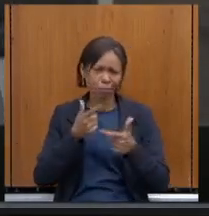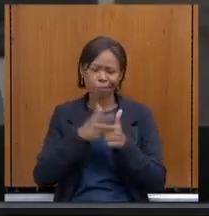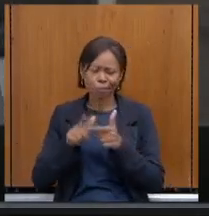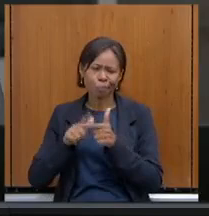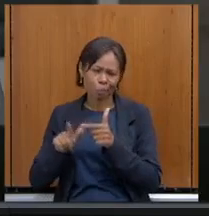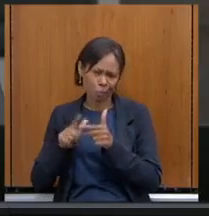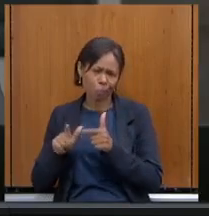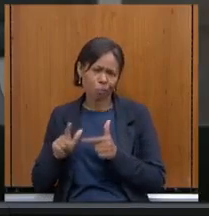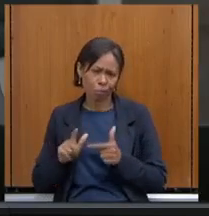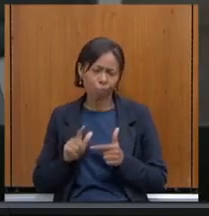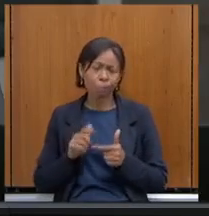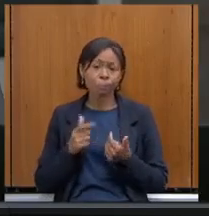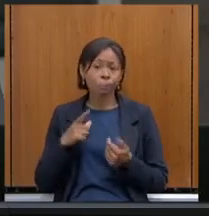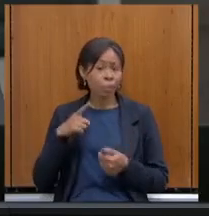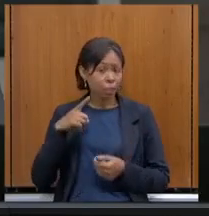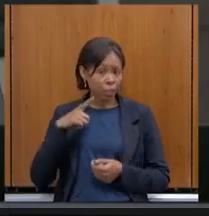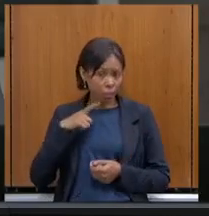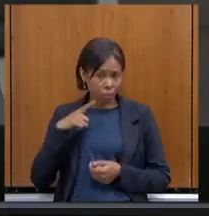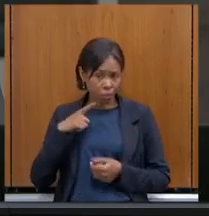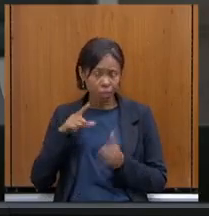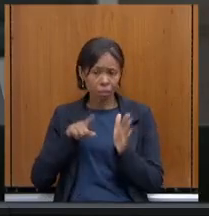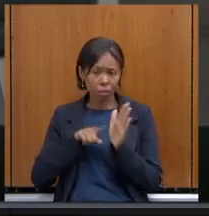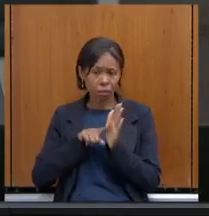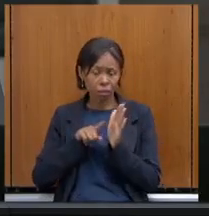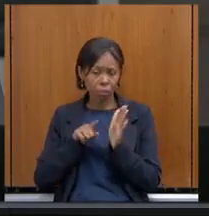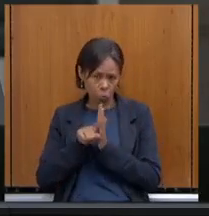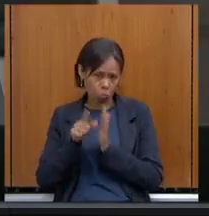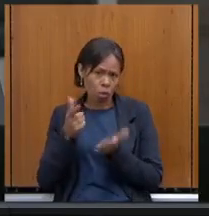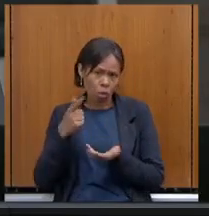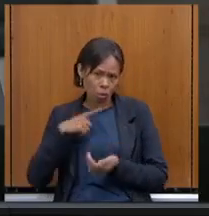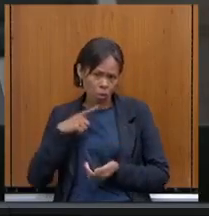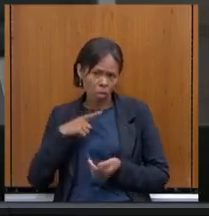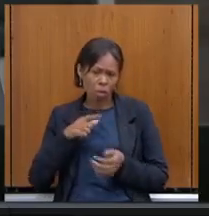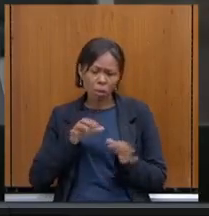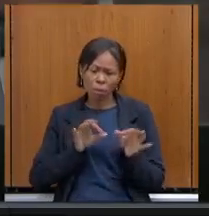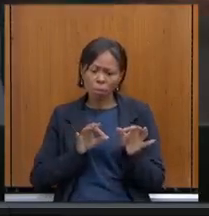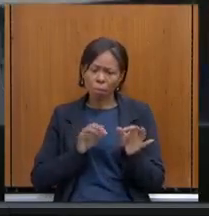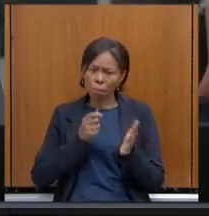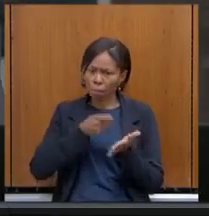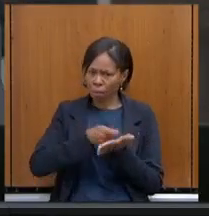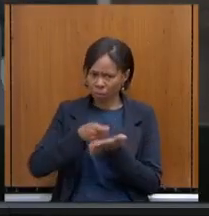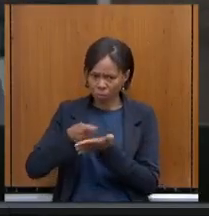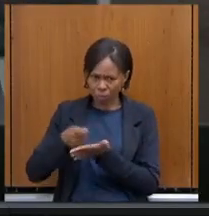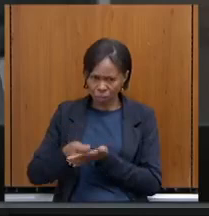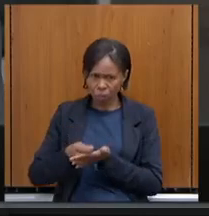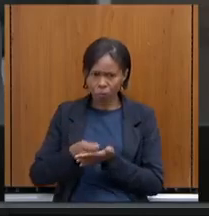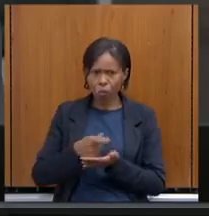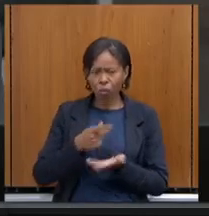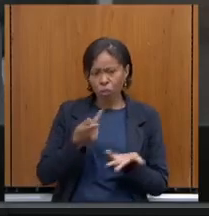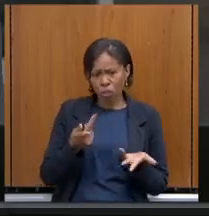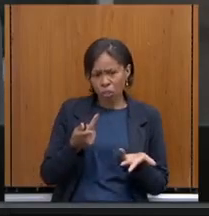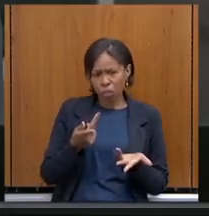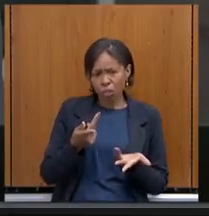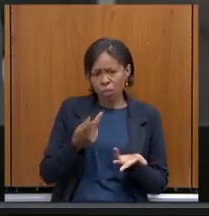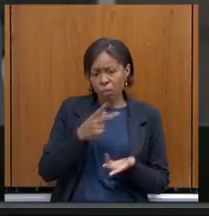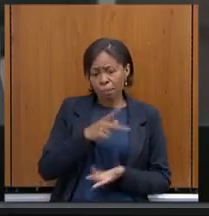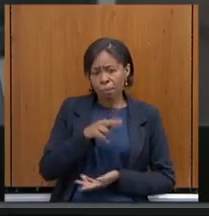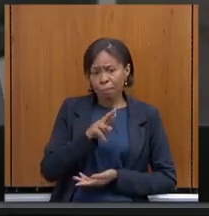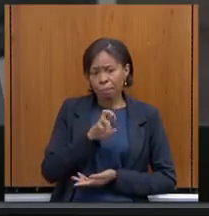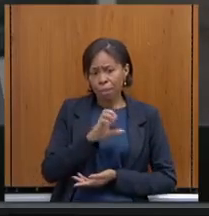Existe um planejamento para o pagamento de precatórias e férias-prêmios? Tudo são